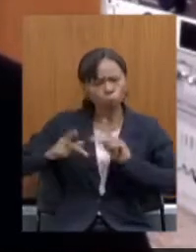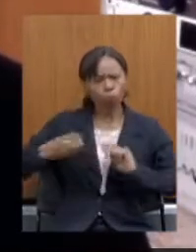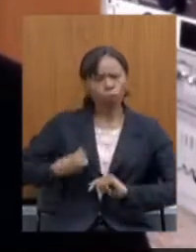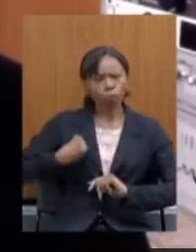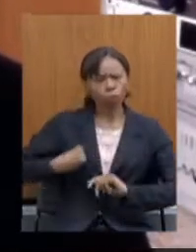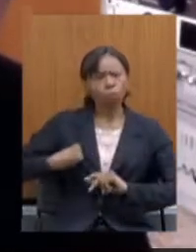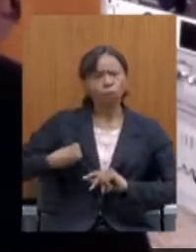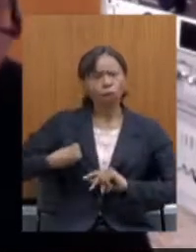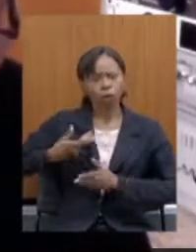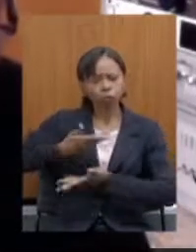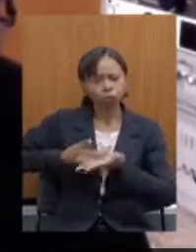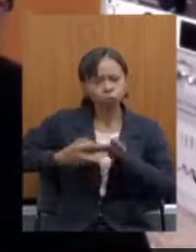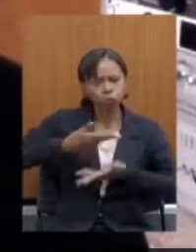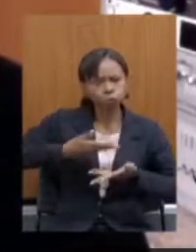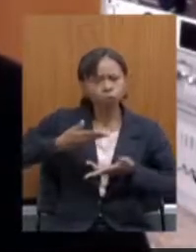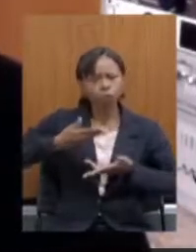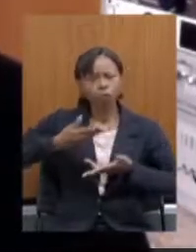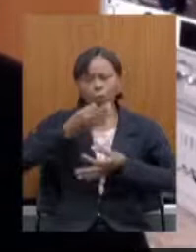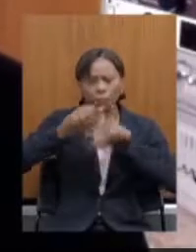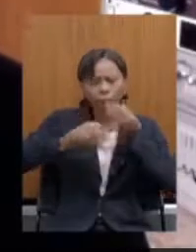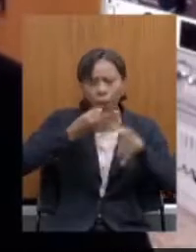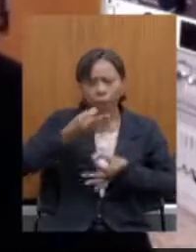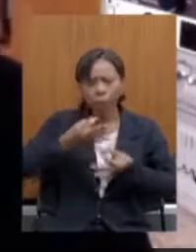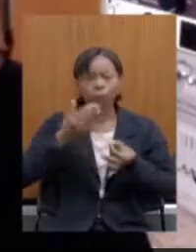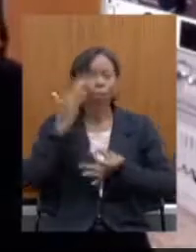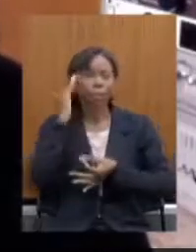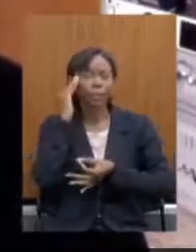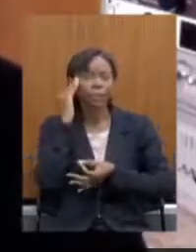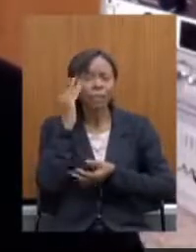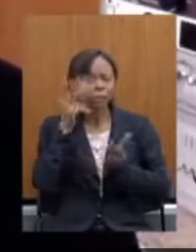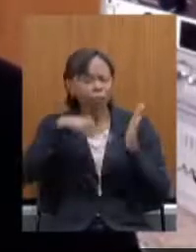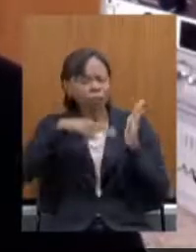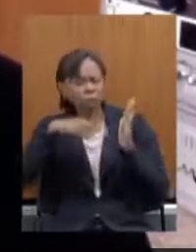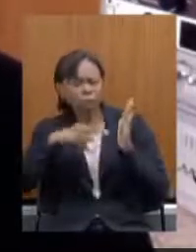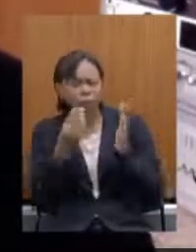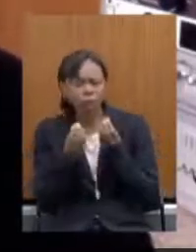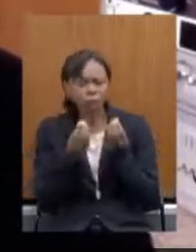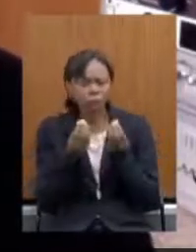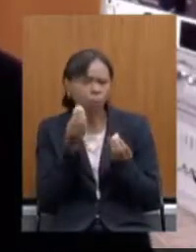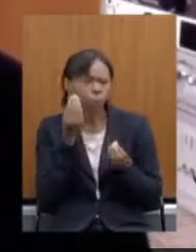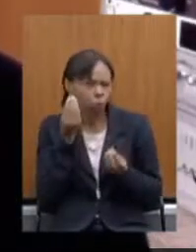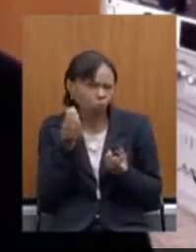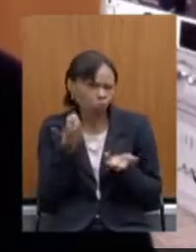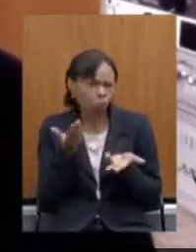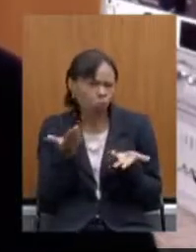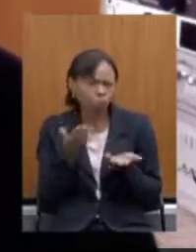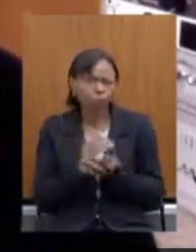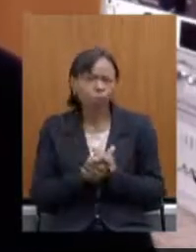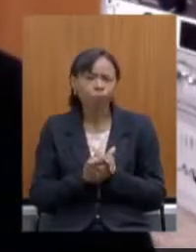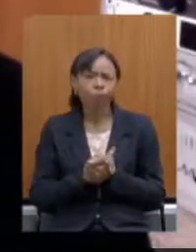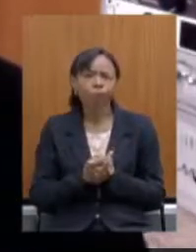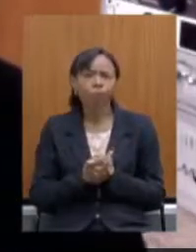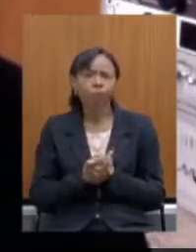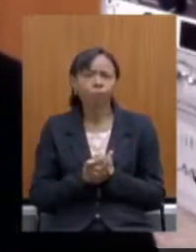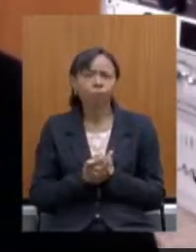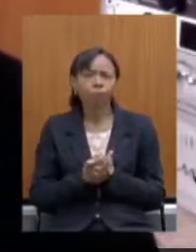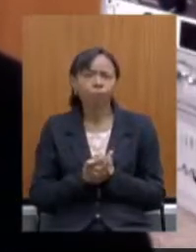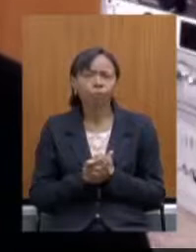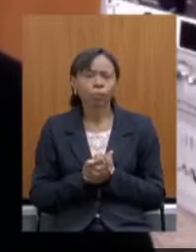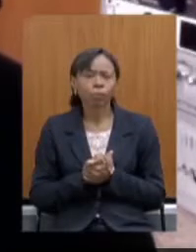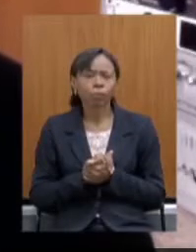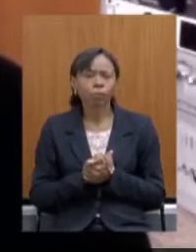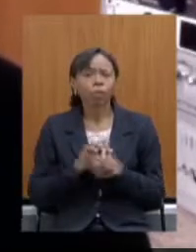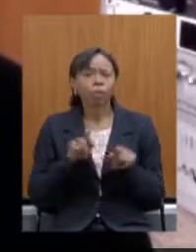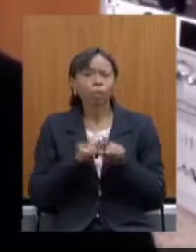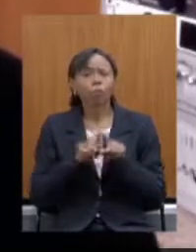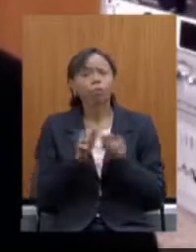dos nossos pares para entender mais a situação ok diante disso da nossa colocação